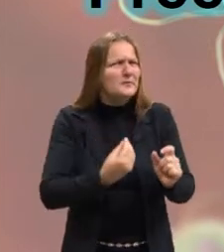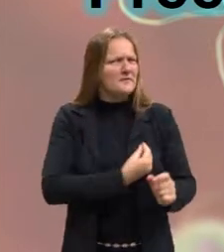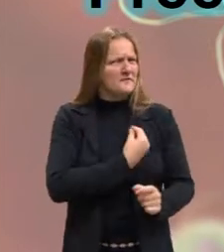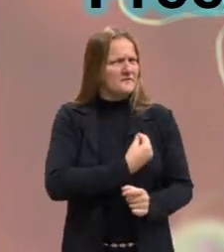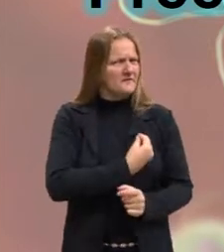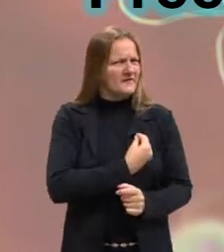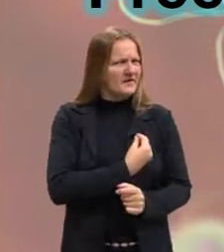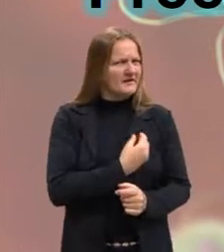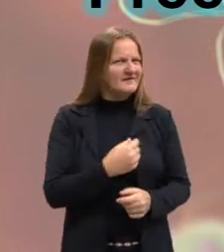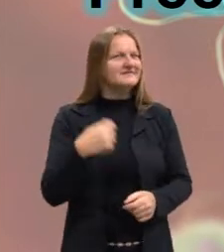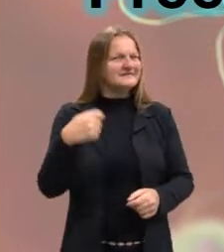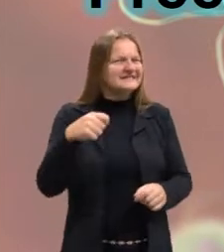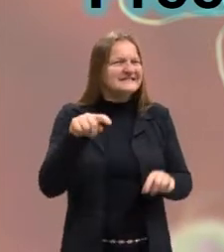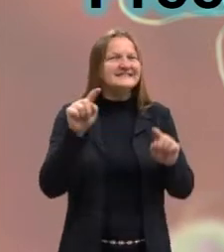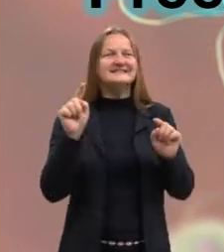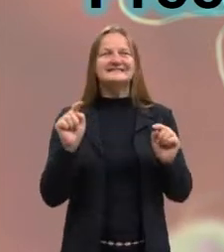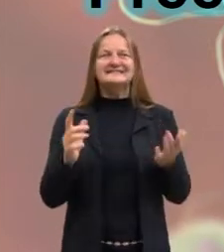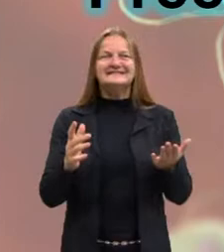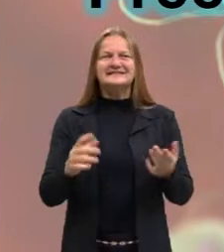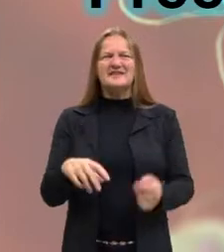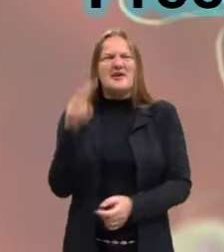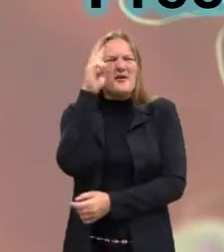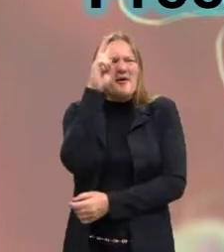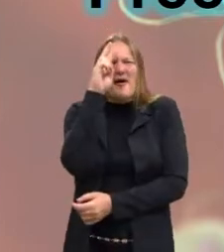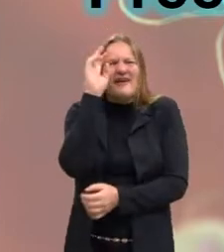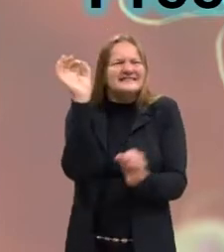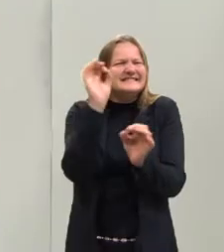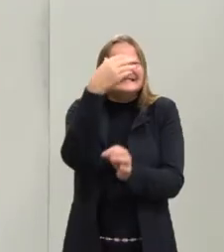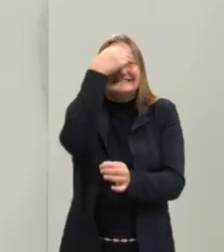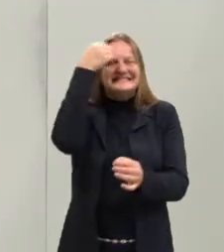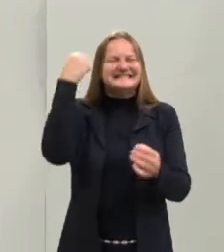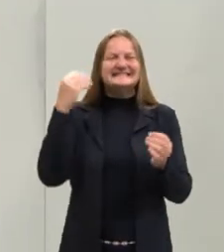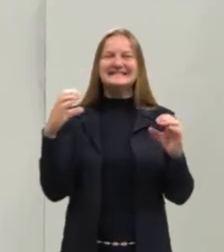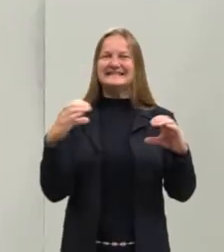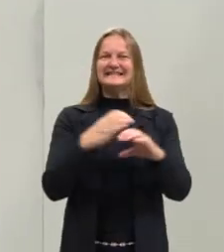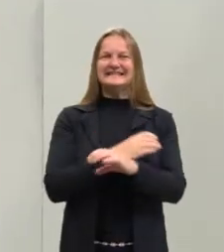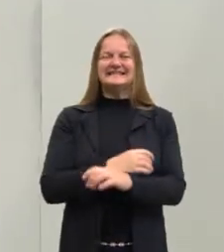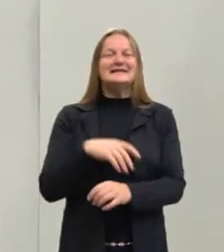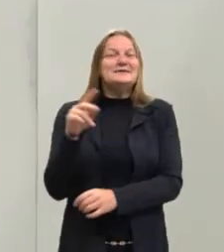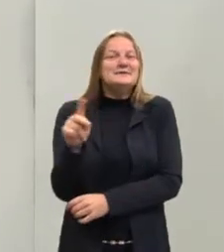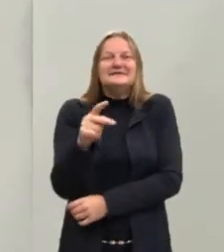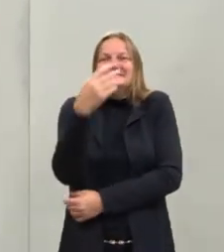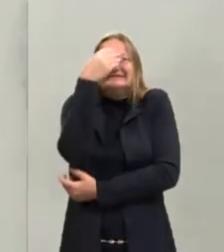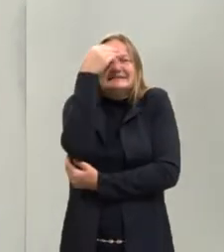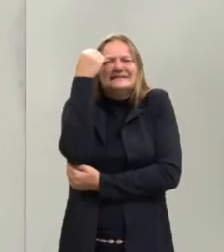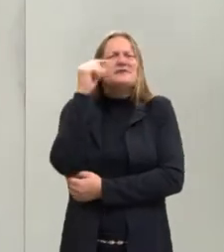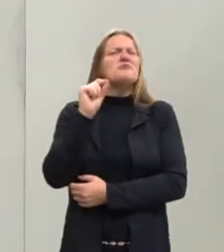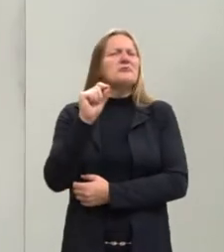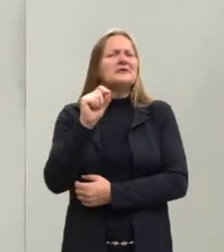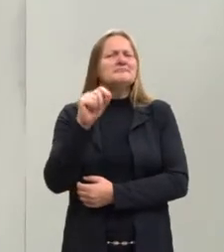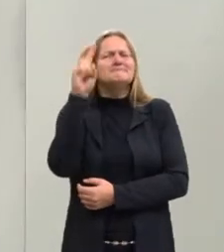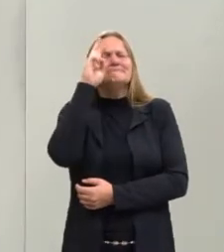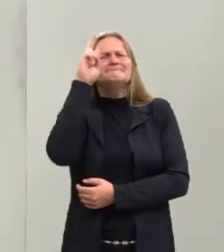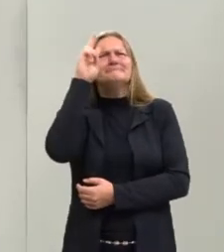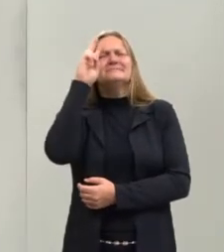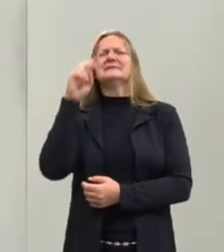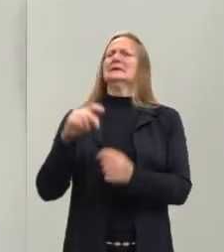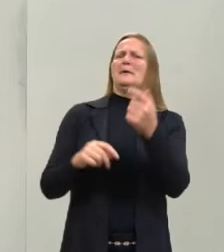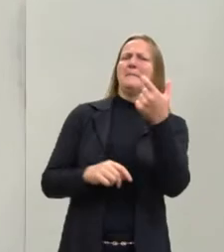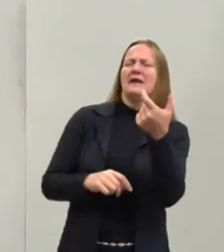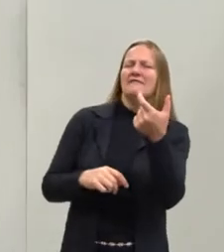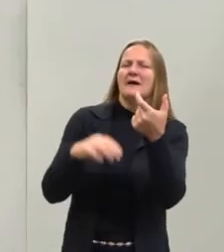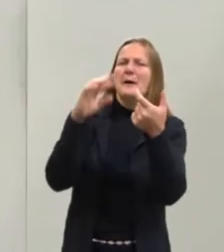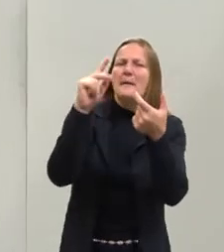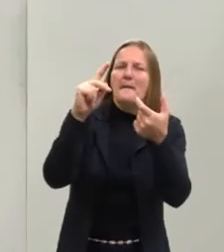Professora, eu nem lembro o que é Protoctista. A professora, o eu me lembrava era Protoctista.